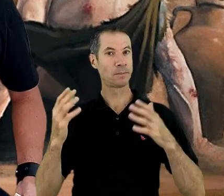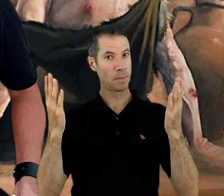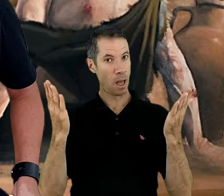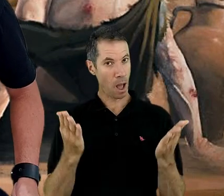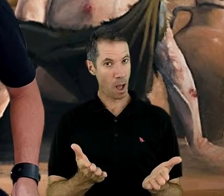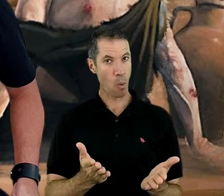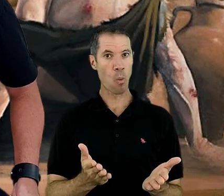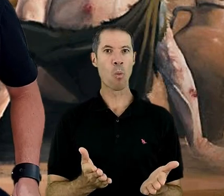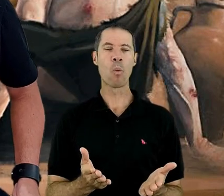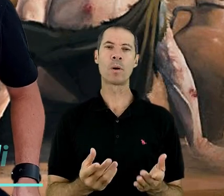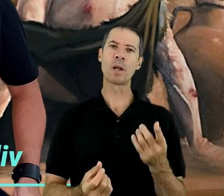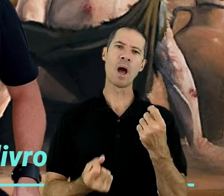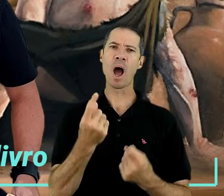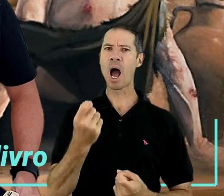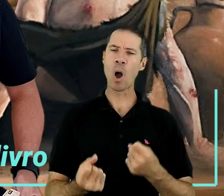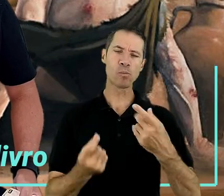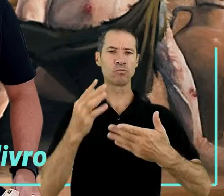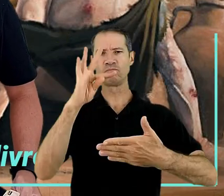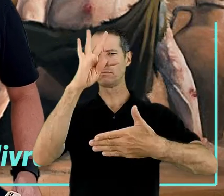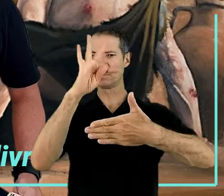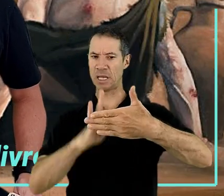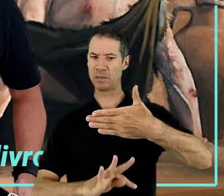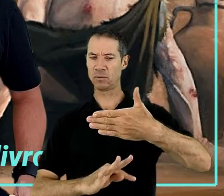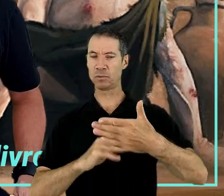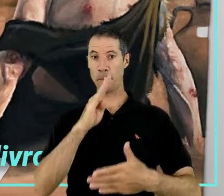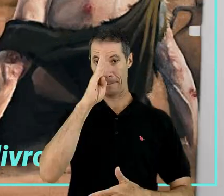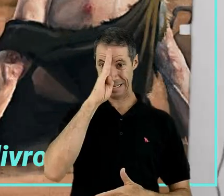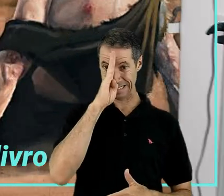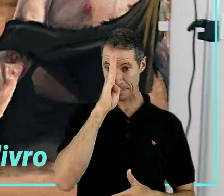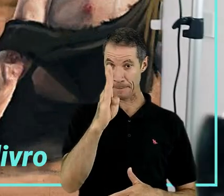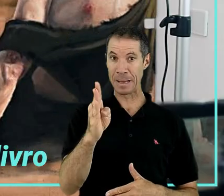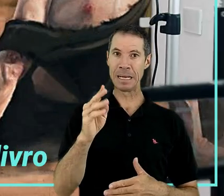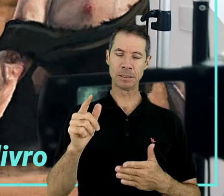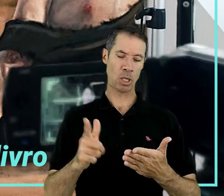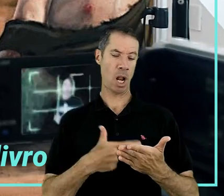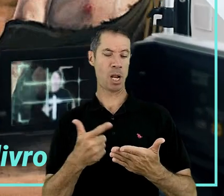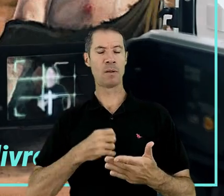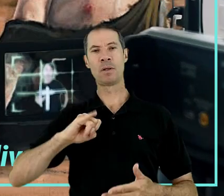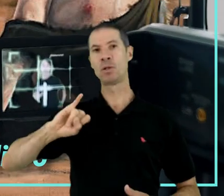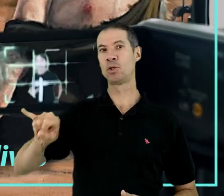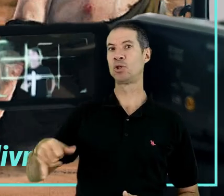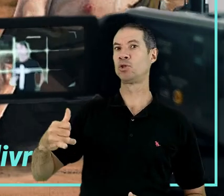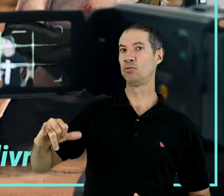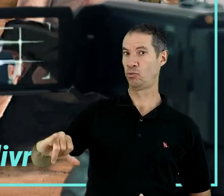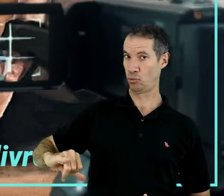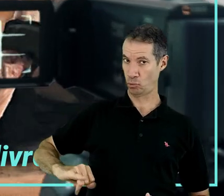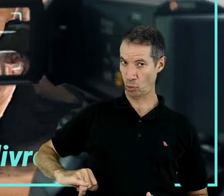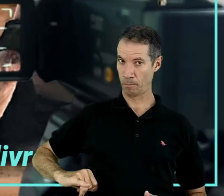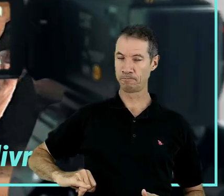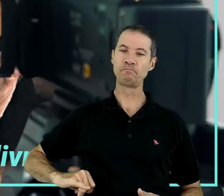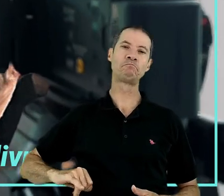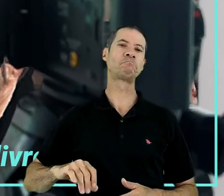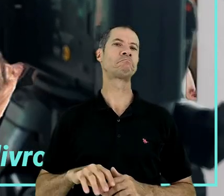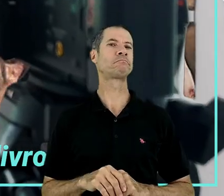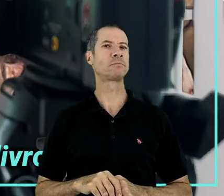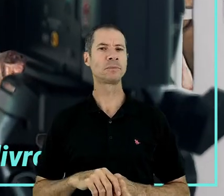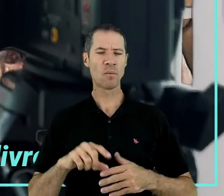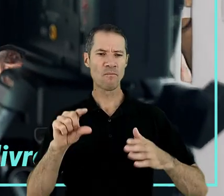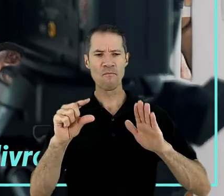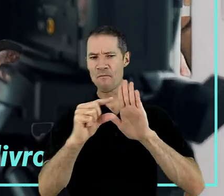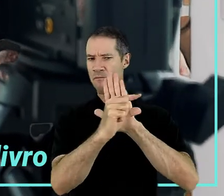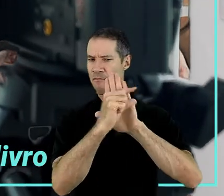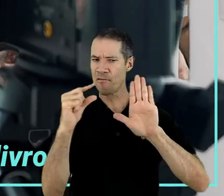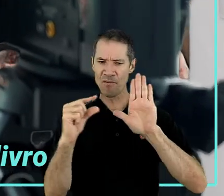para vocês alguns textos-chave do livro de Jó. Eu destaquei cinco aqui. São frases